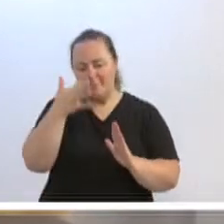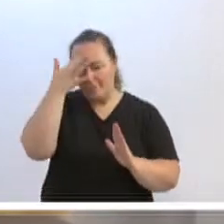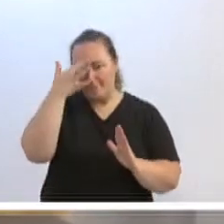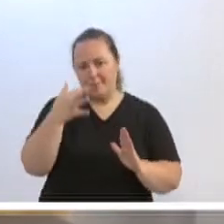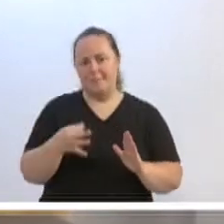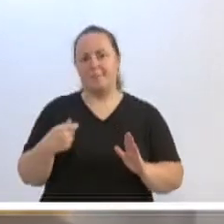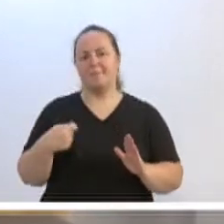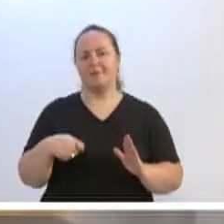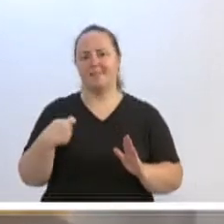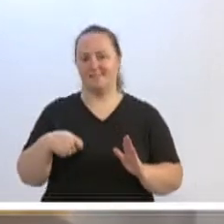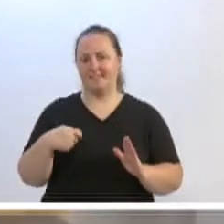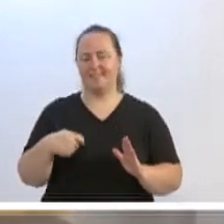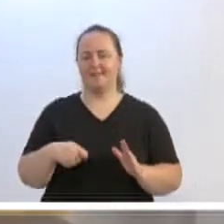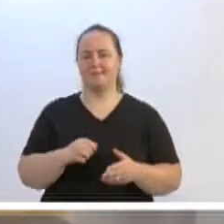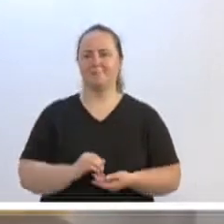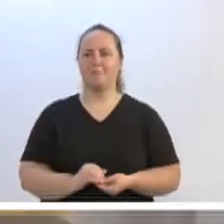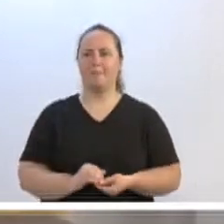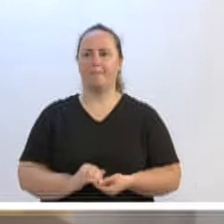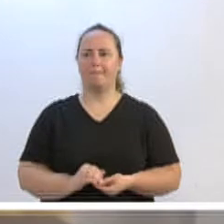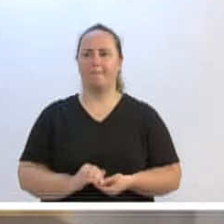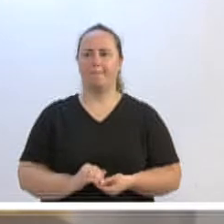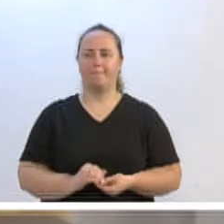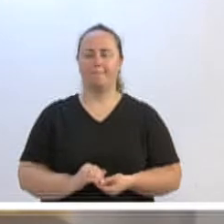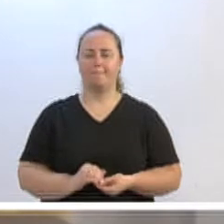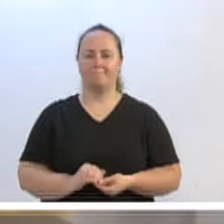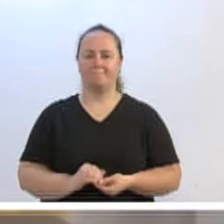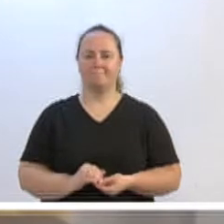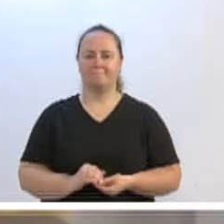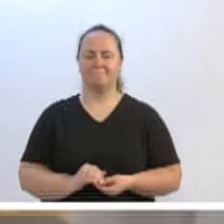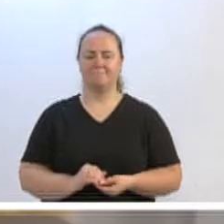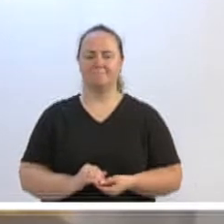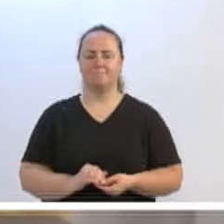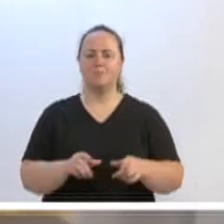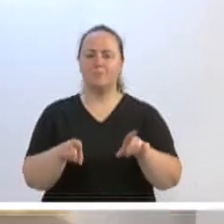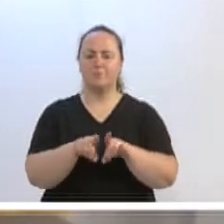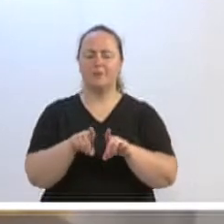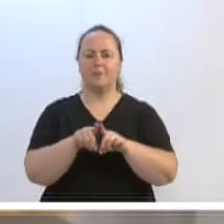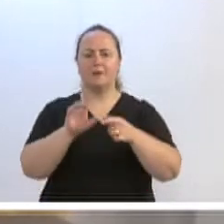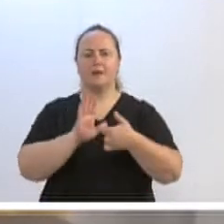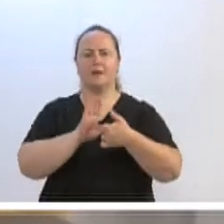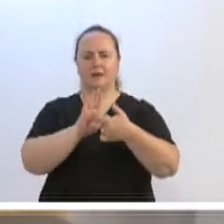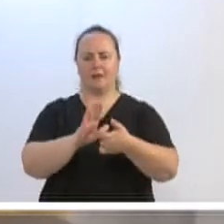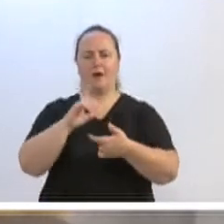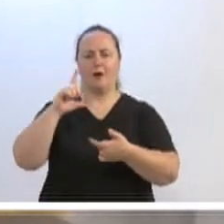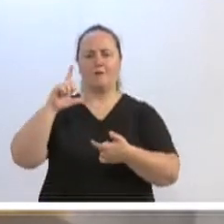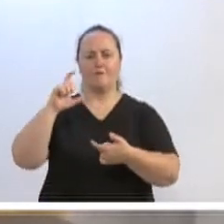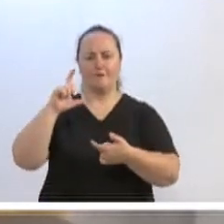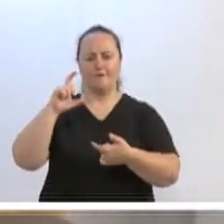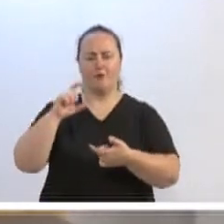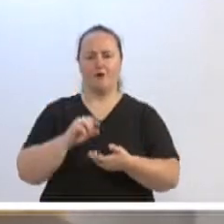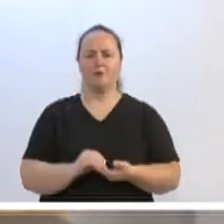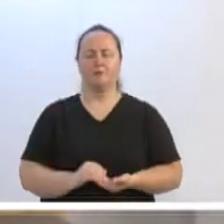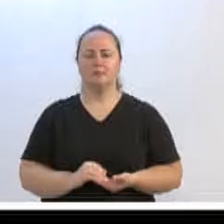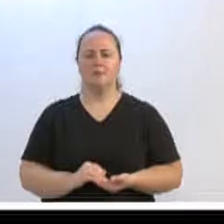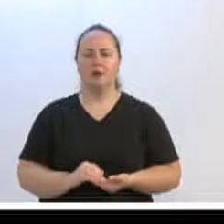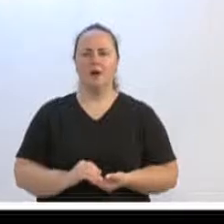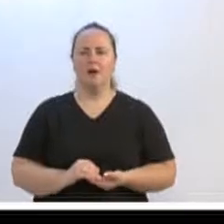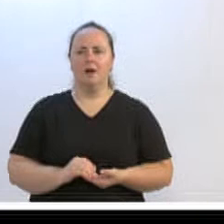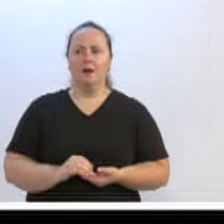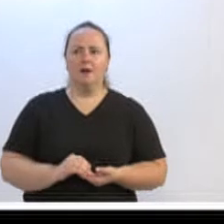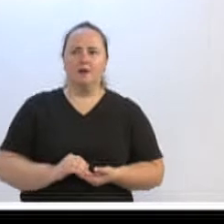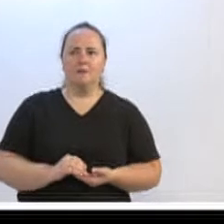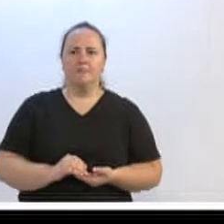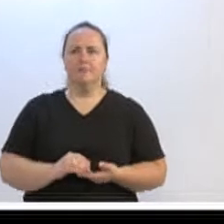E aí vamos às continuidades. Eu queria que mostrasse aí uma foto ali, a primeira foto, e em primeiro momento eu queria,